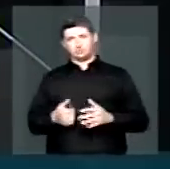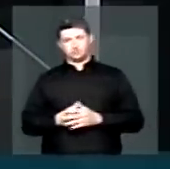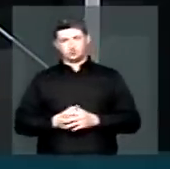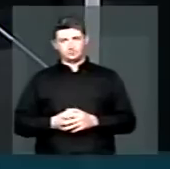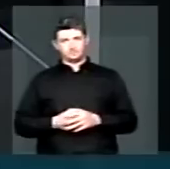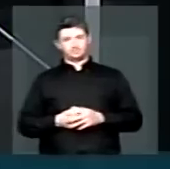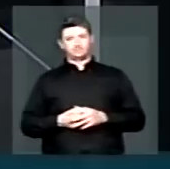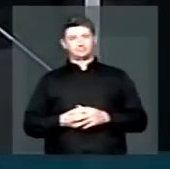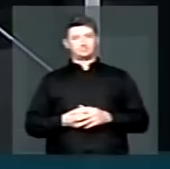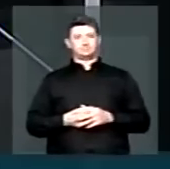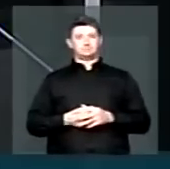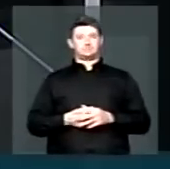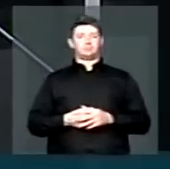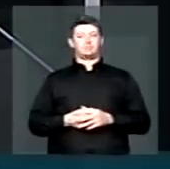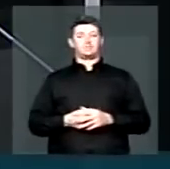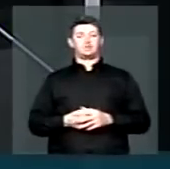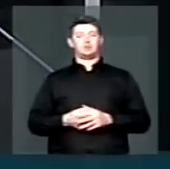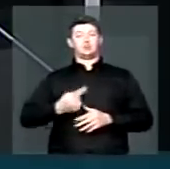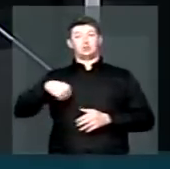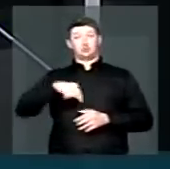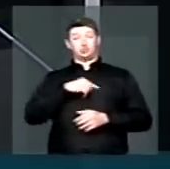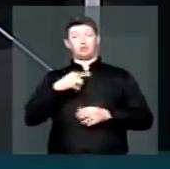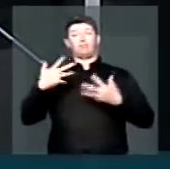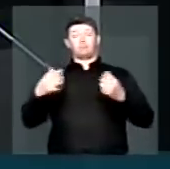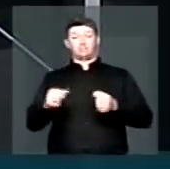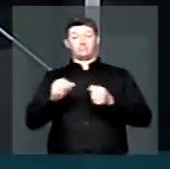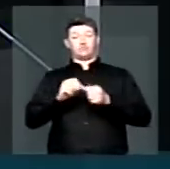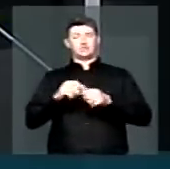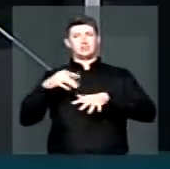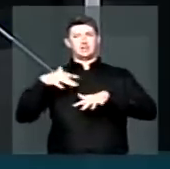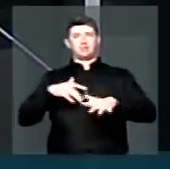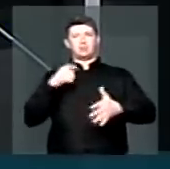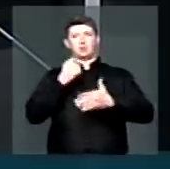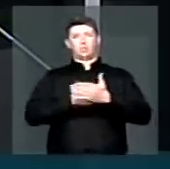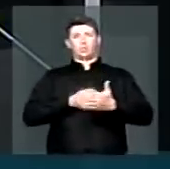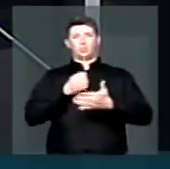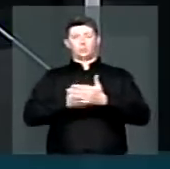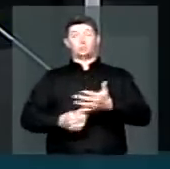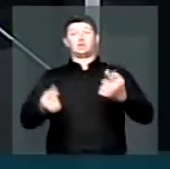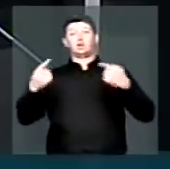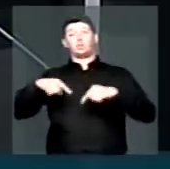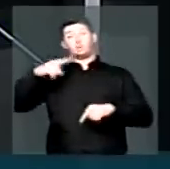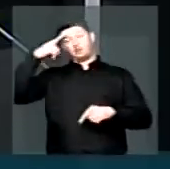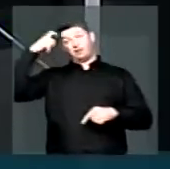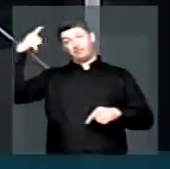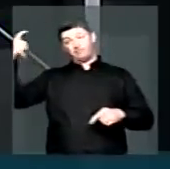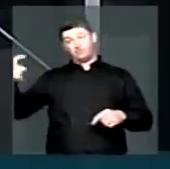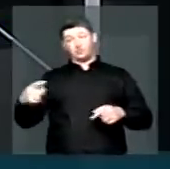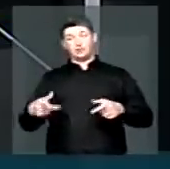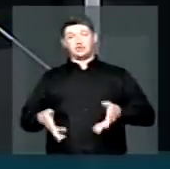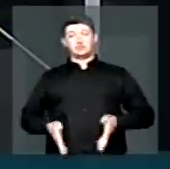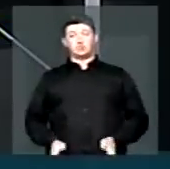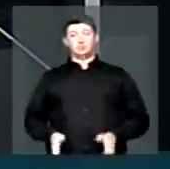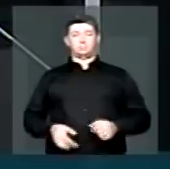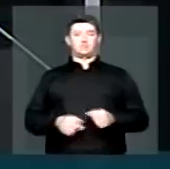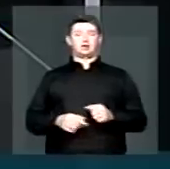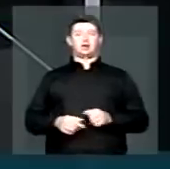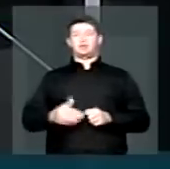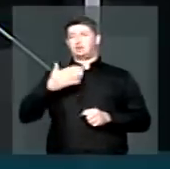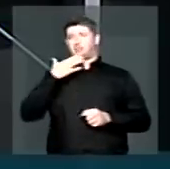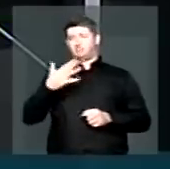das mães. Estamos lançando a campanha em combate à violência obstétrica e pela